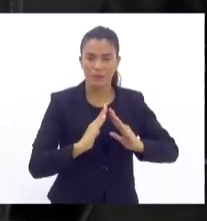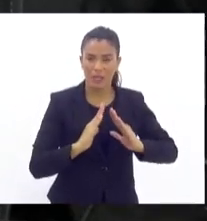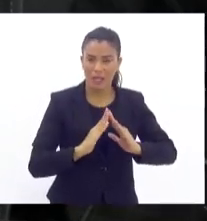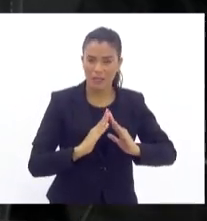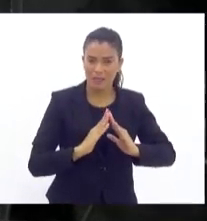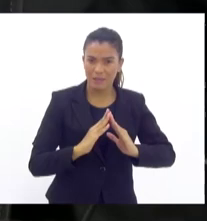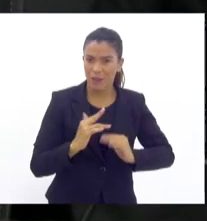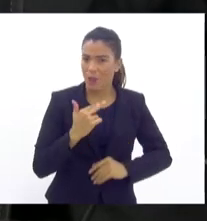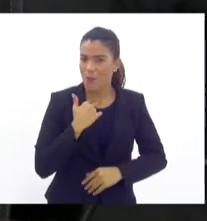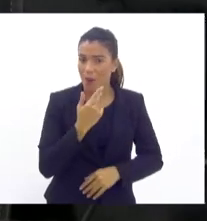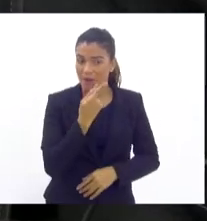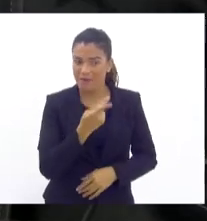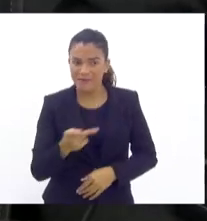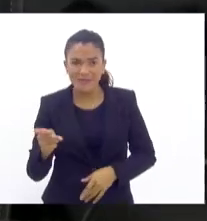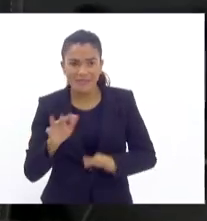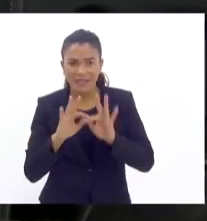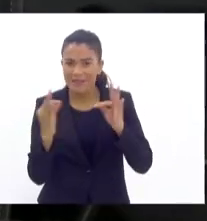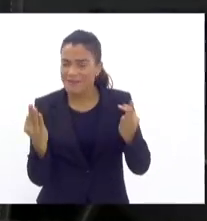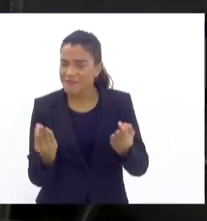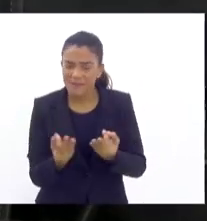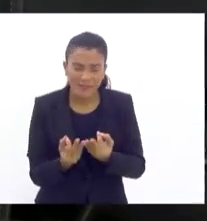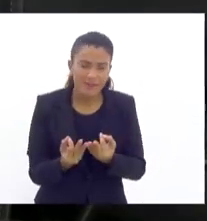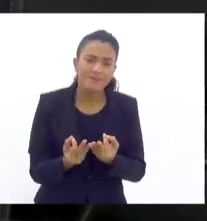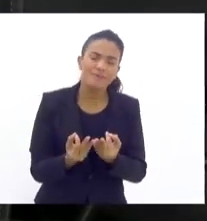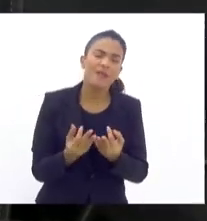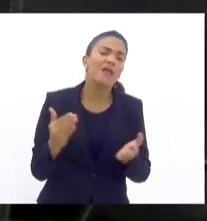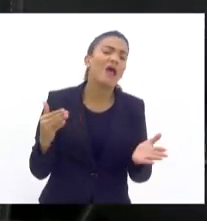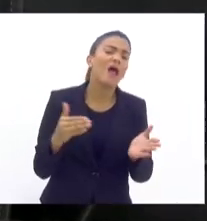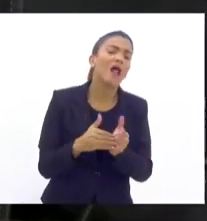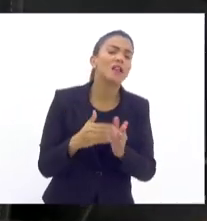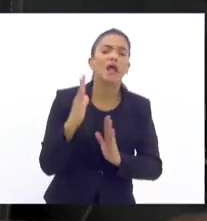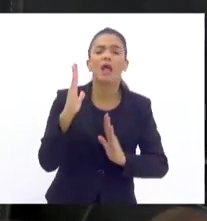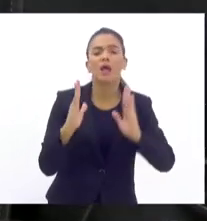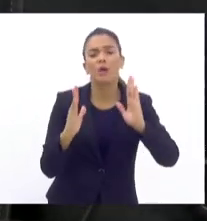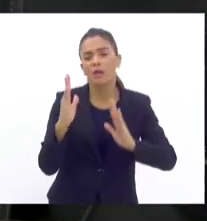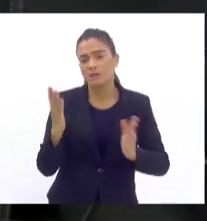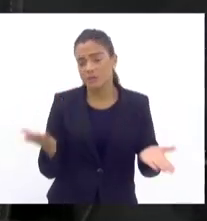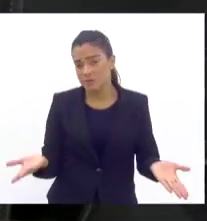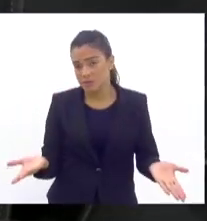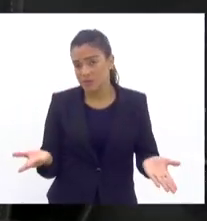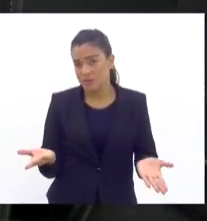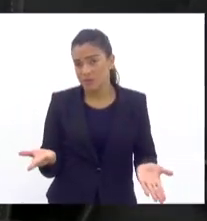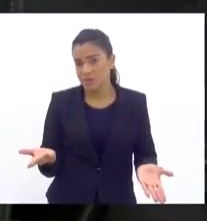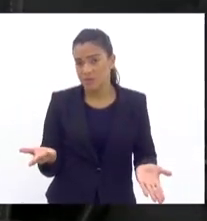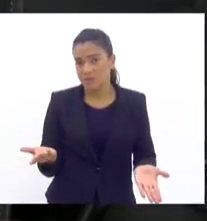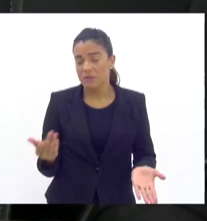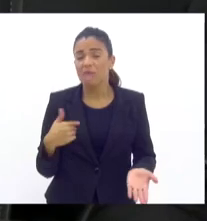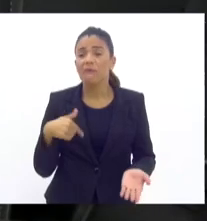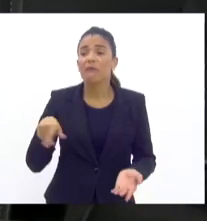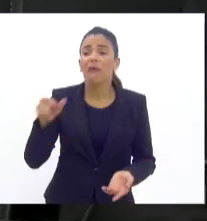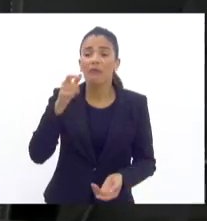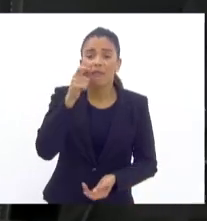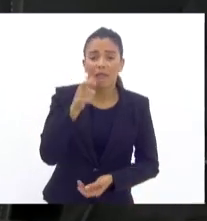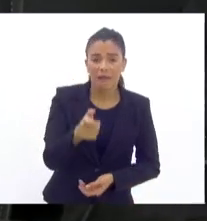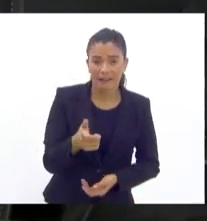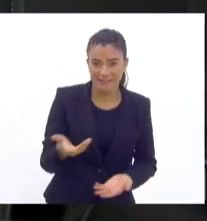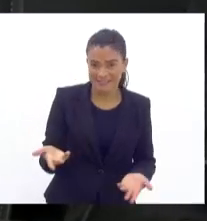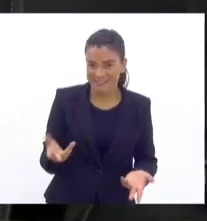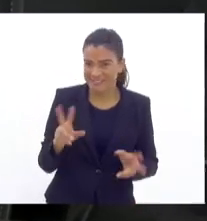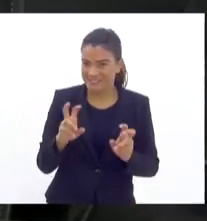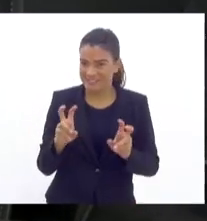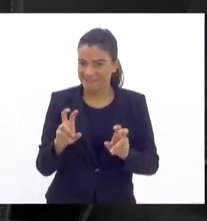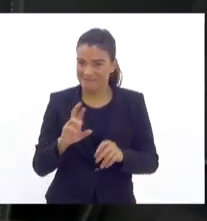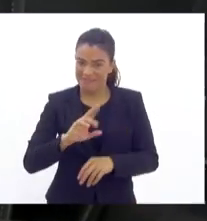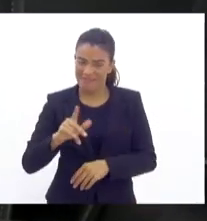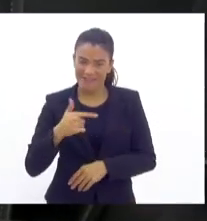não podendo visitar seus parentes. Até quando? Muito bem colocado, a quem interessa isso? Tenho certeza que não somos